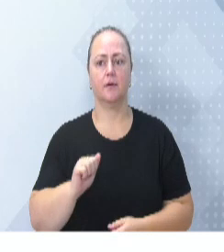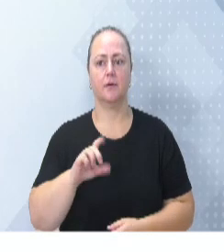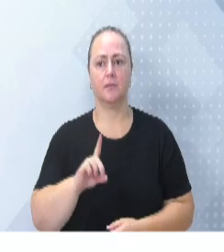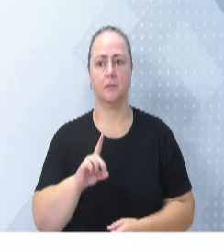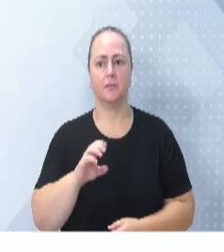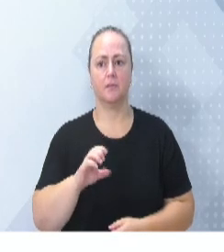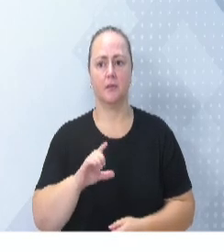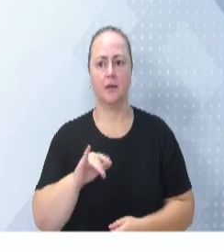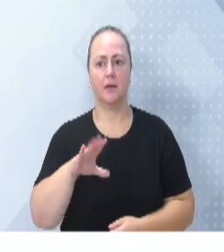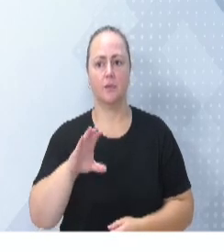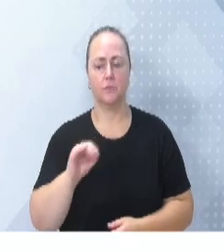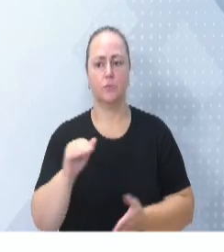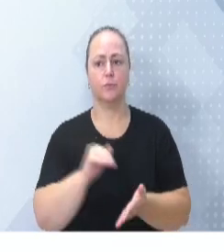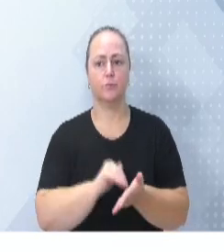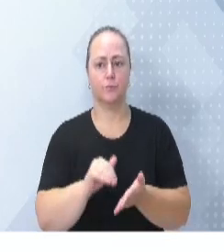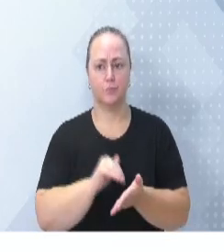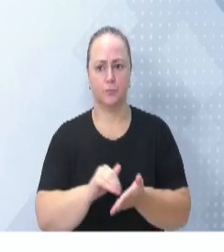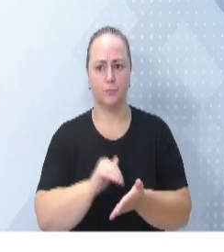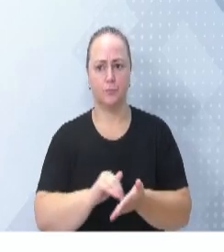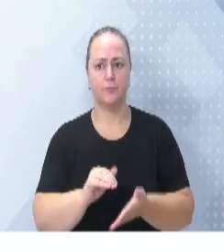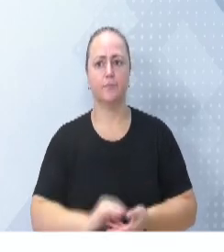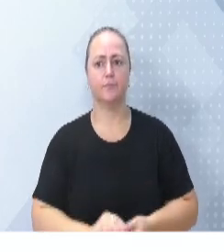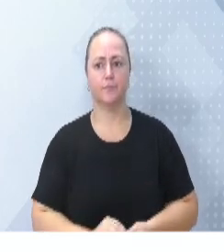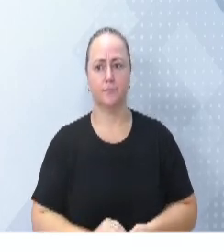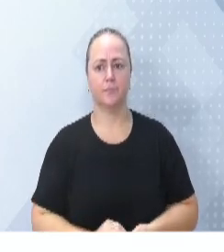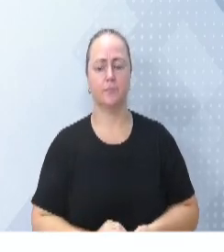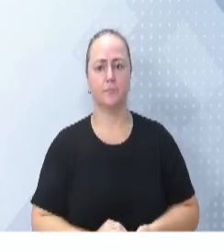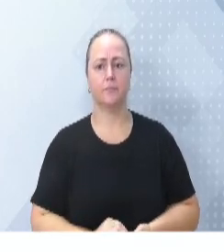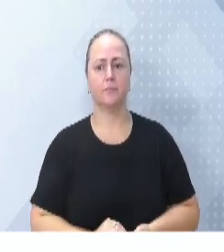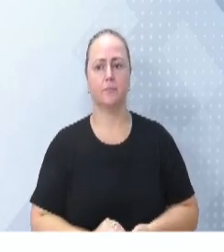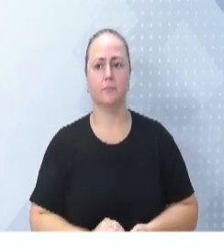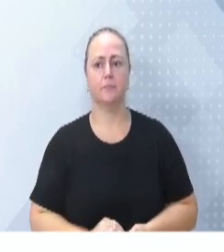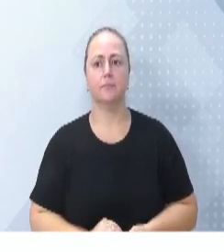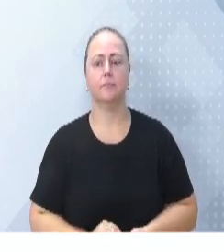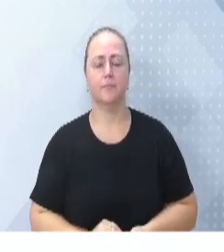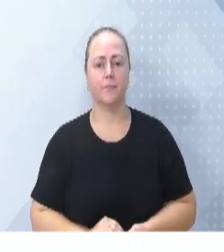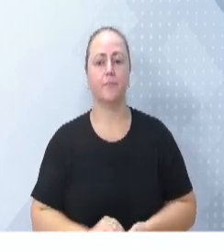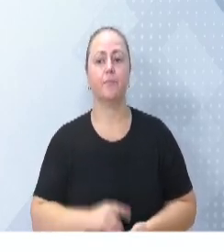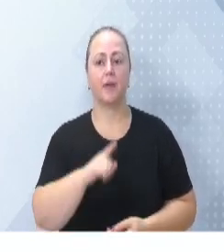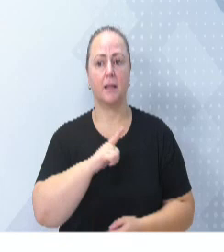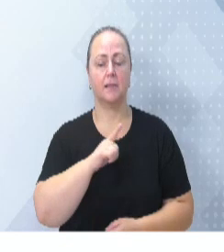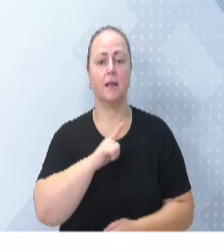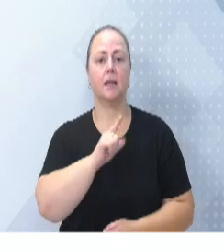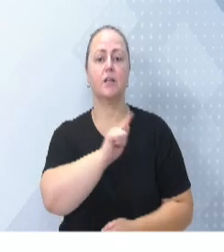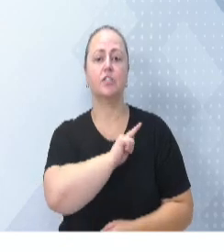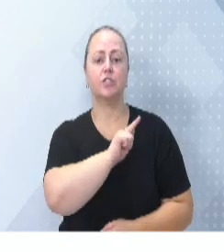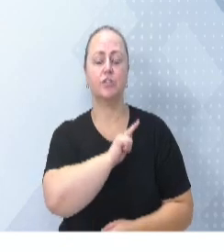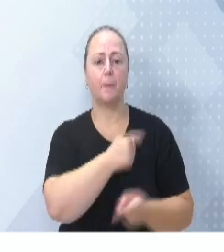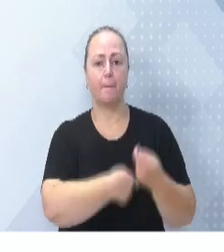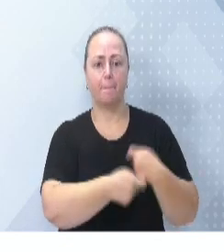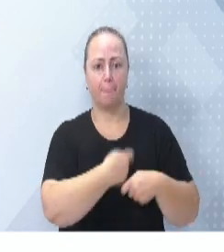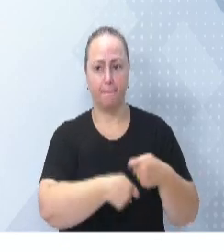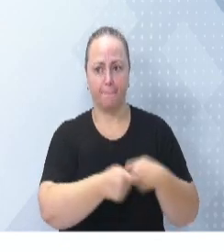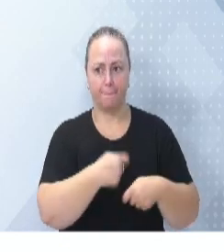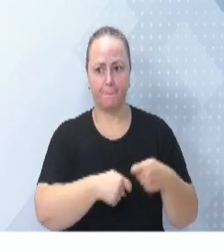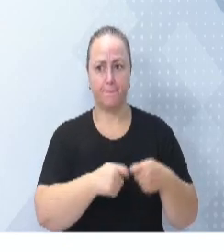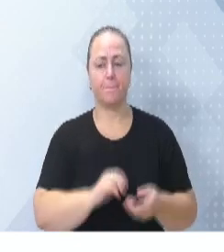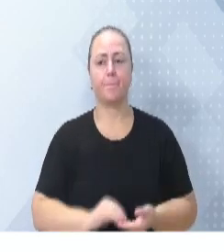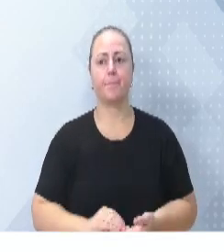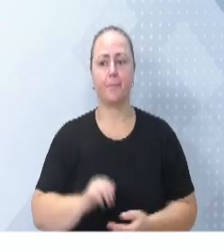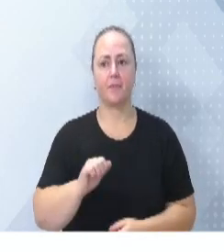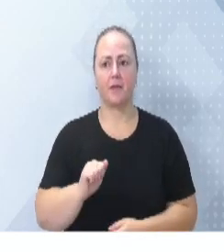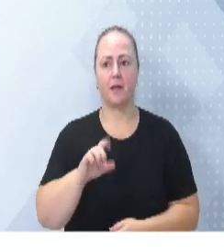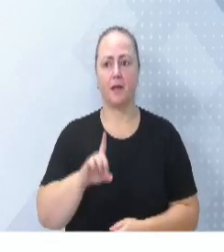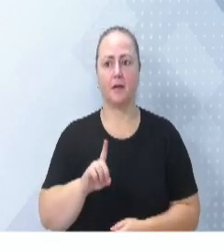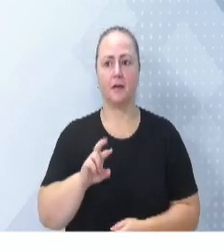que está aqui, o Rafael, nós temos também a gerente financeira administrativa, que é a Adriana, a Melissa, que é a gerente assistencial,